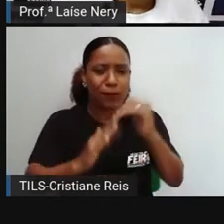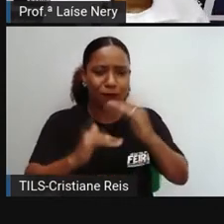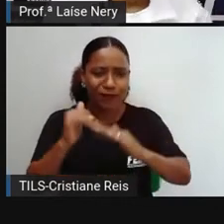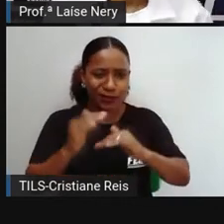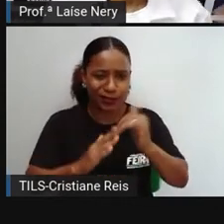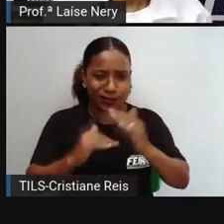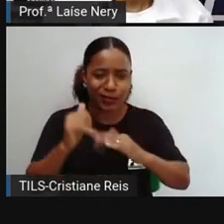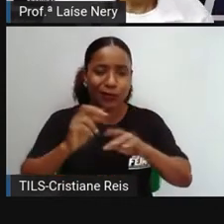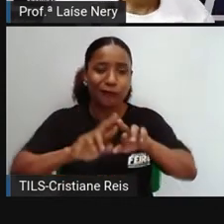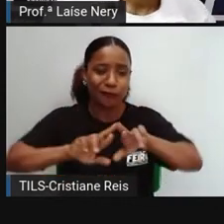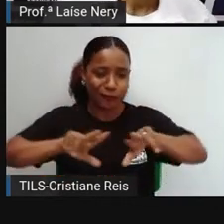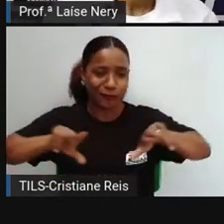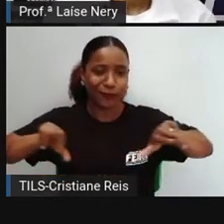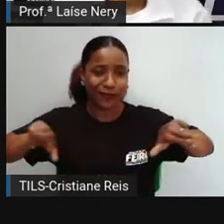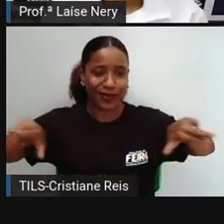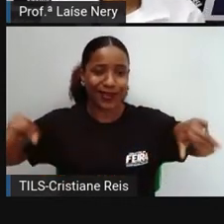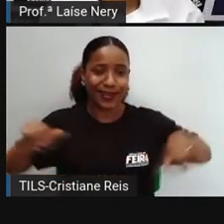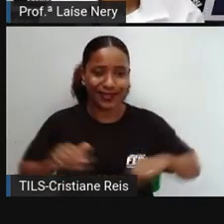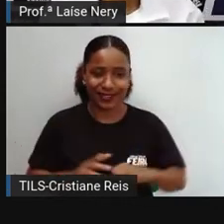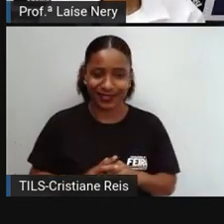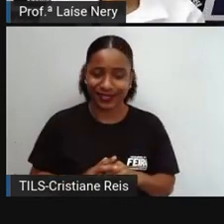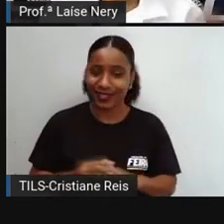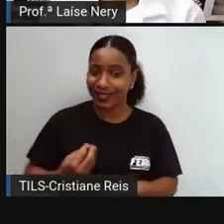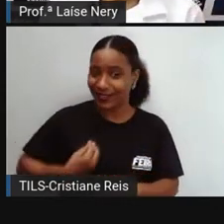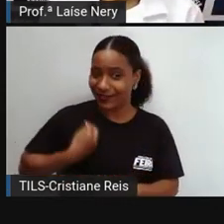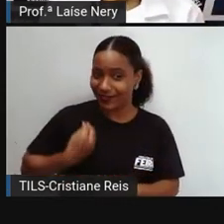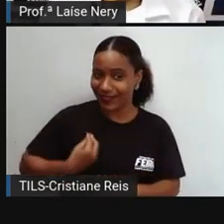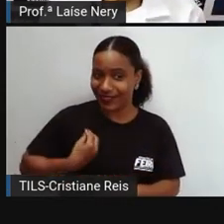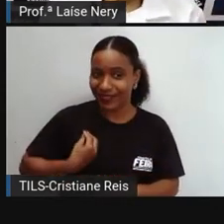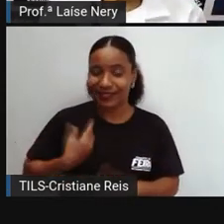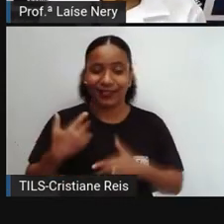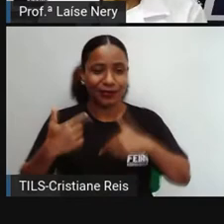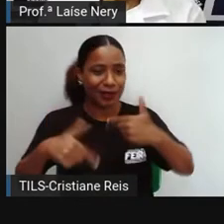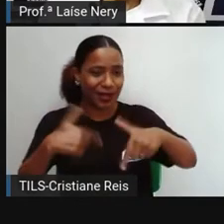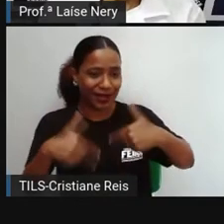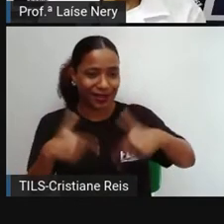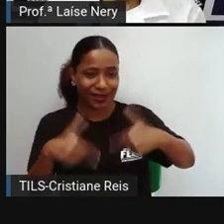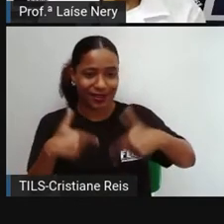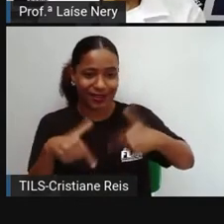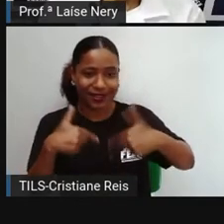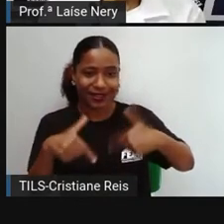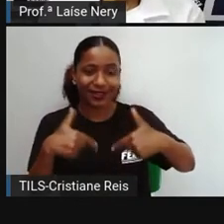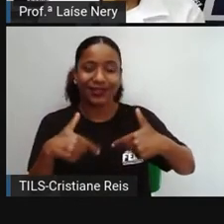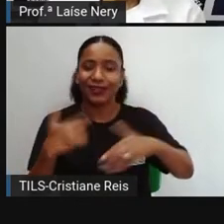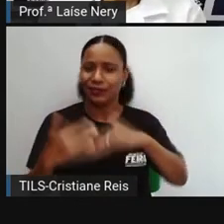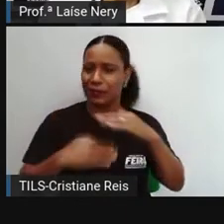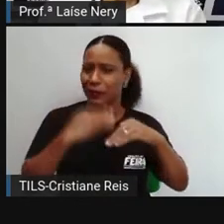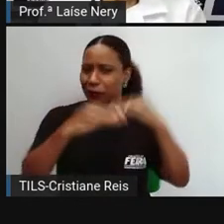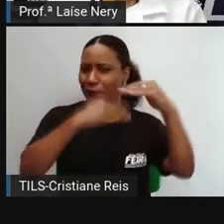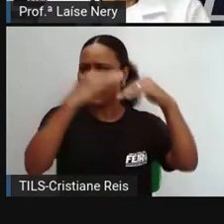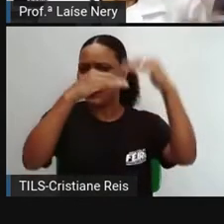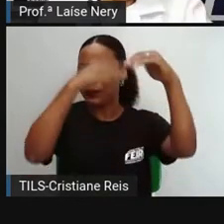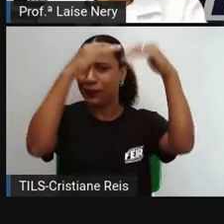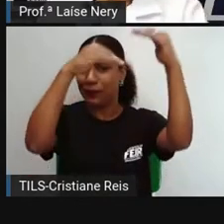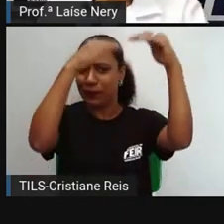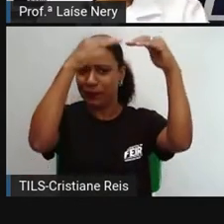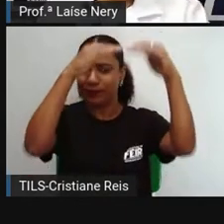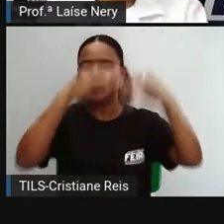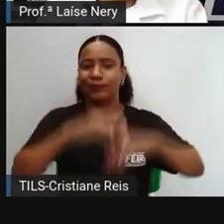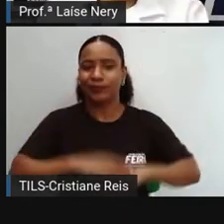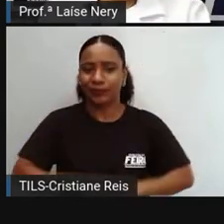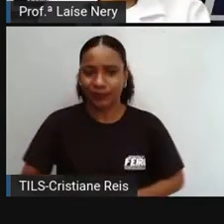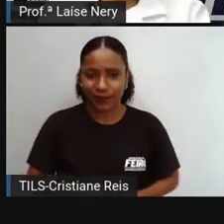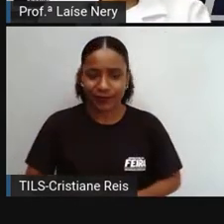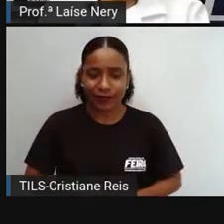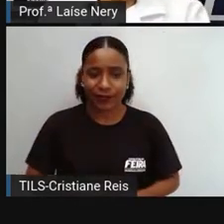a nossa vida, a nossa carreira, porque essas mudanças